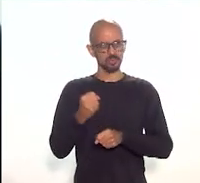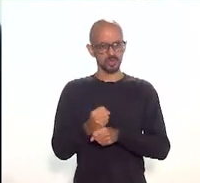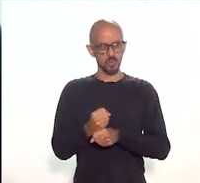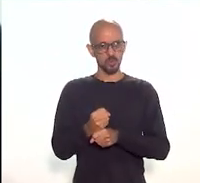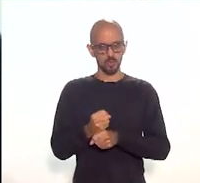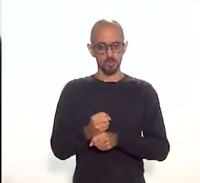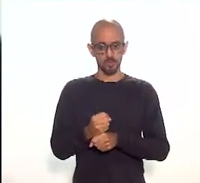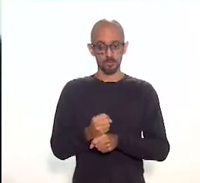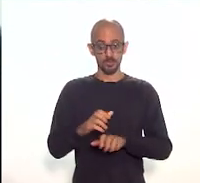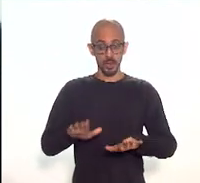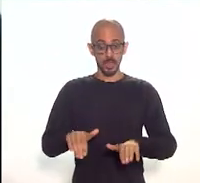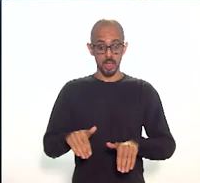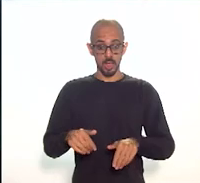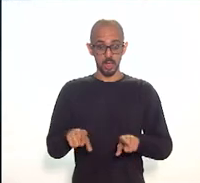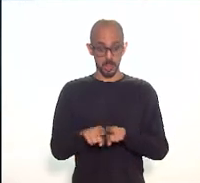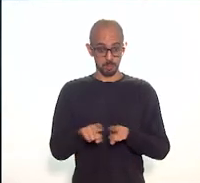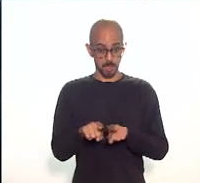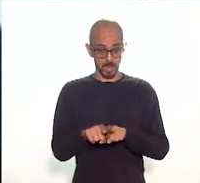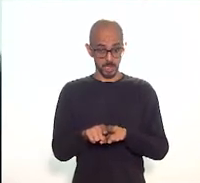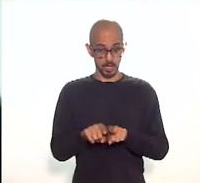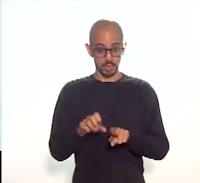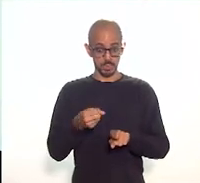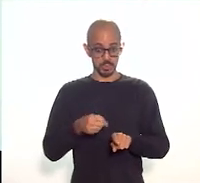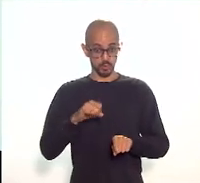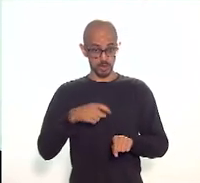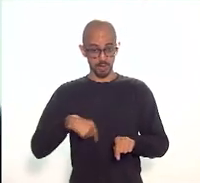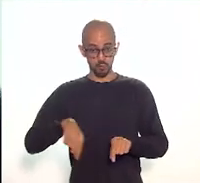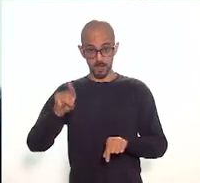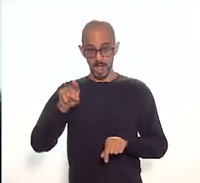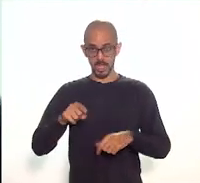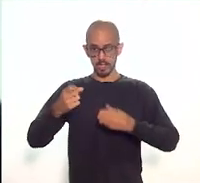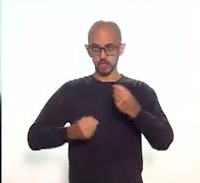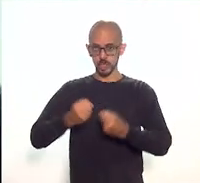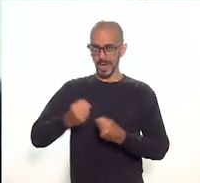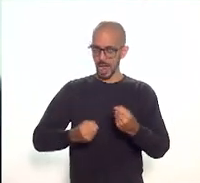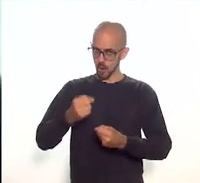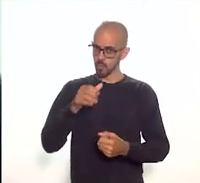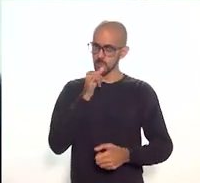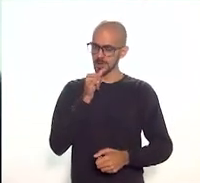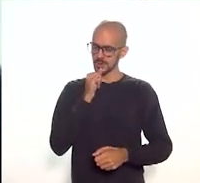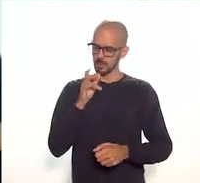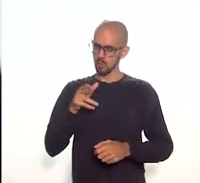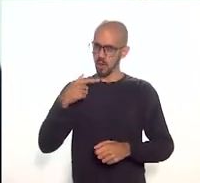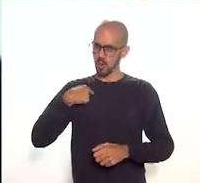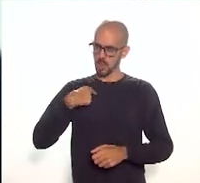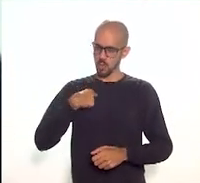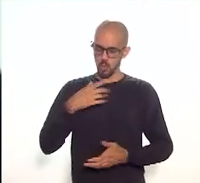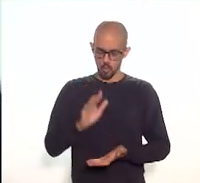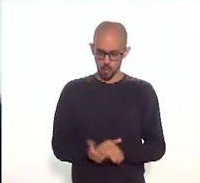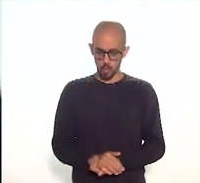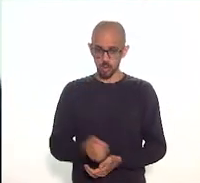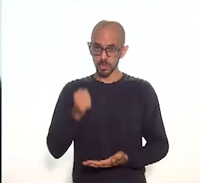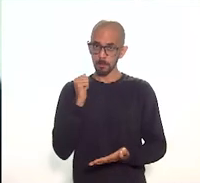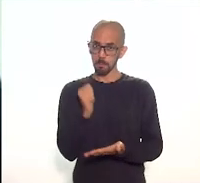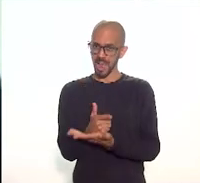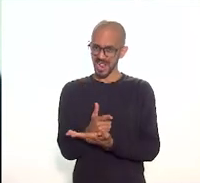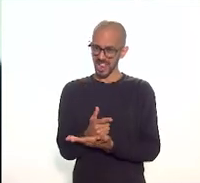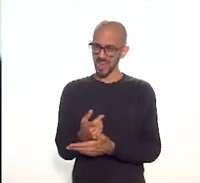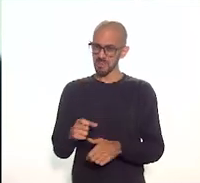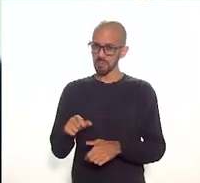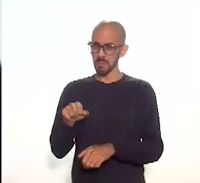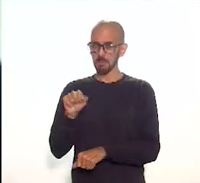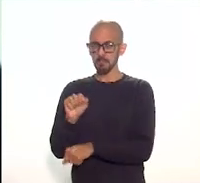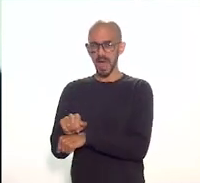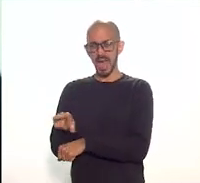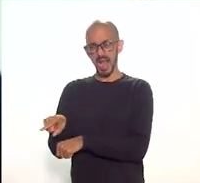além disso, quando você vai, por exemplo, se você vai de carro, como é o meu caso, eu paguei estacionamento. Quando você